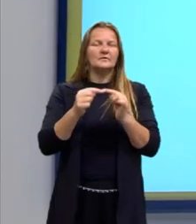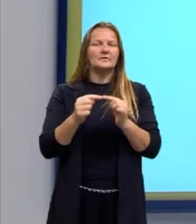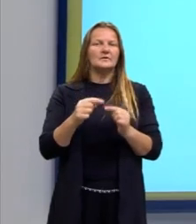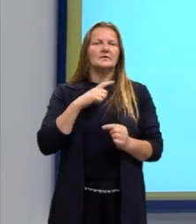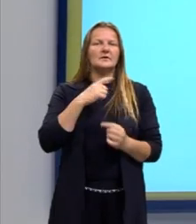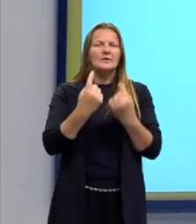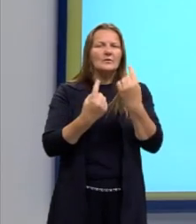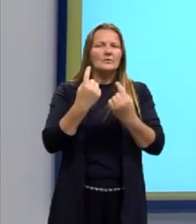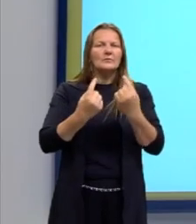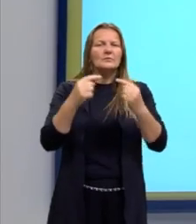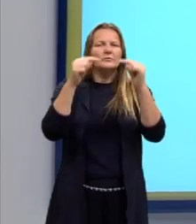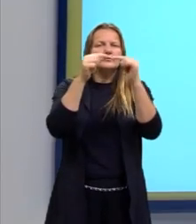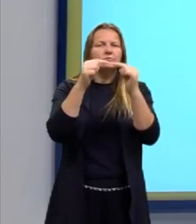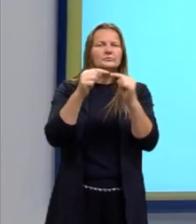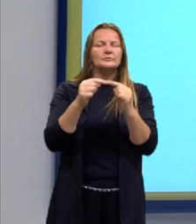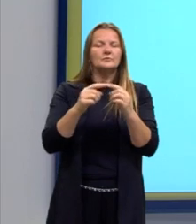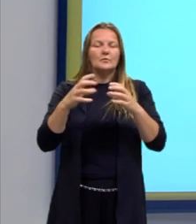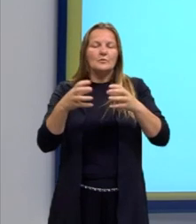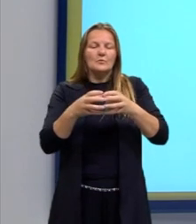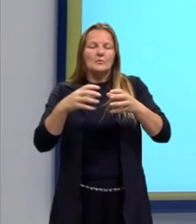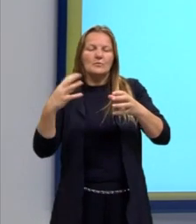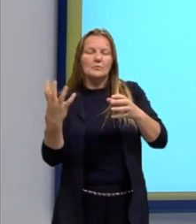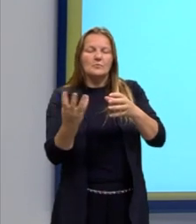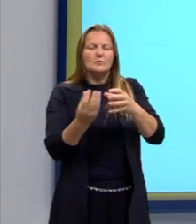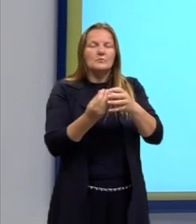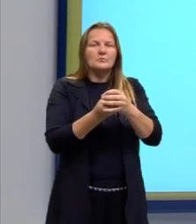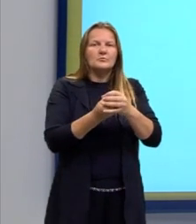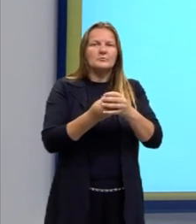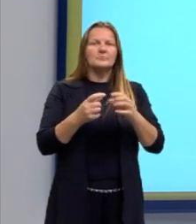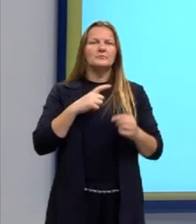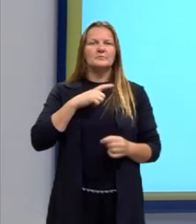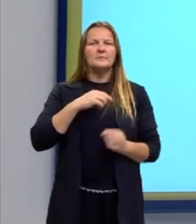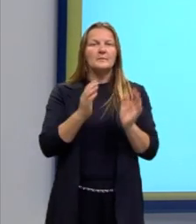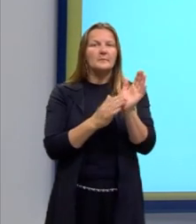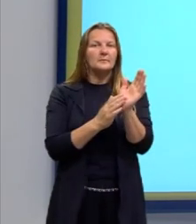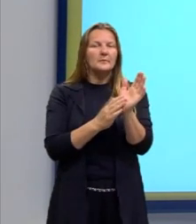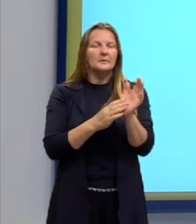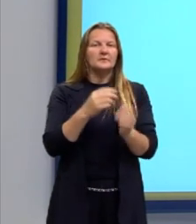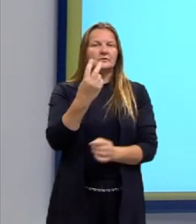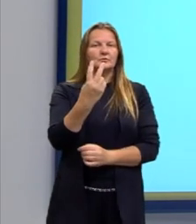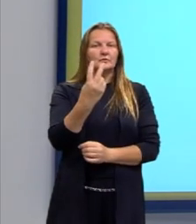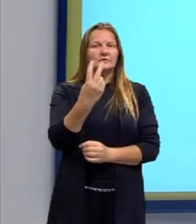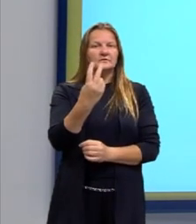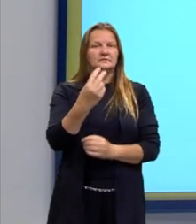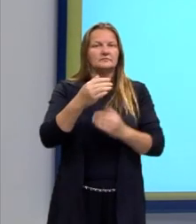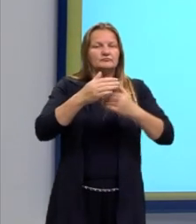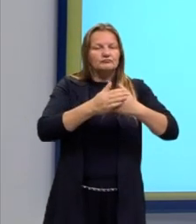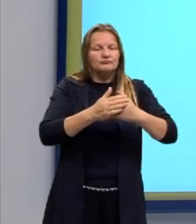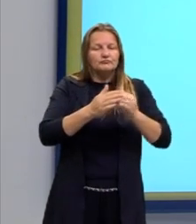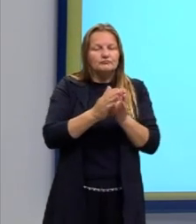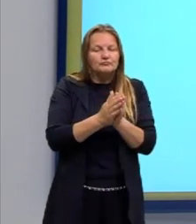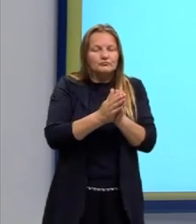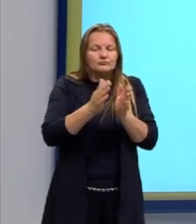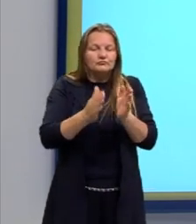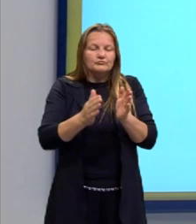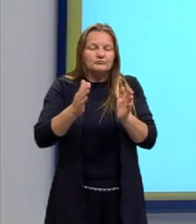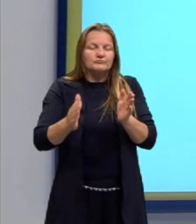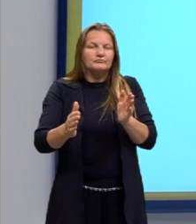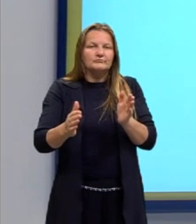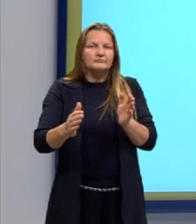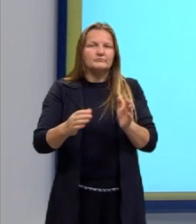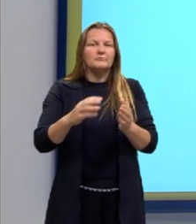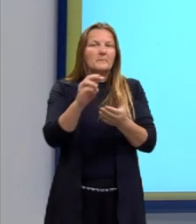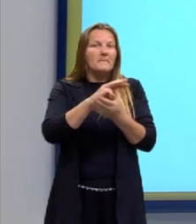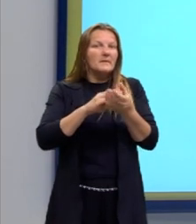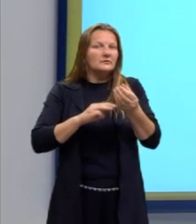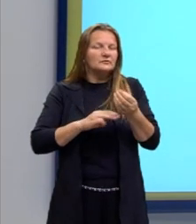alguns agrupamentos para fazer, eu sugiro dois passos, duas perguntinhas que vocês vão fazer